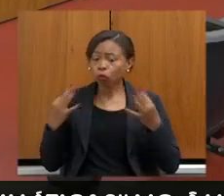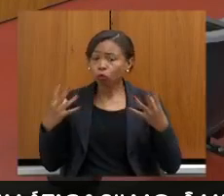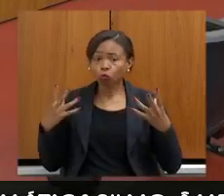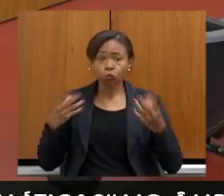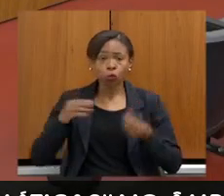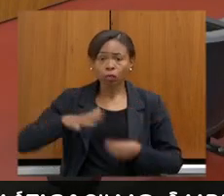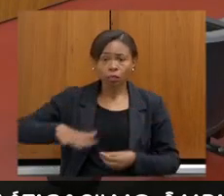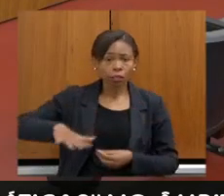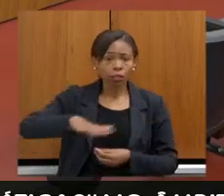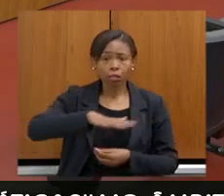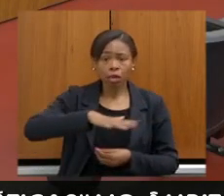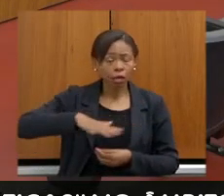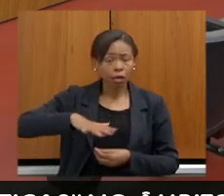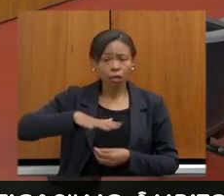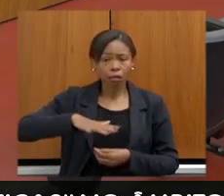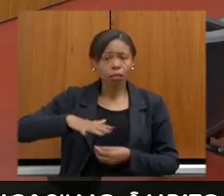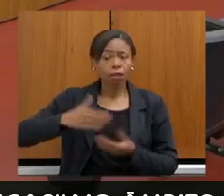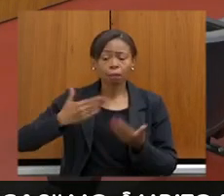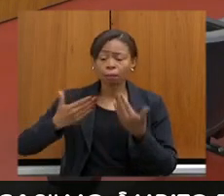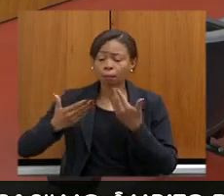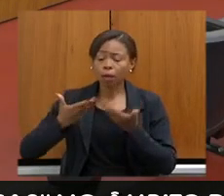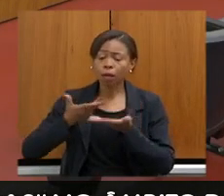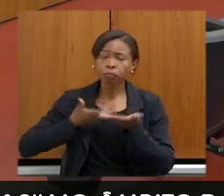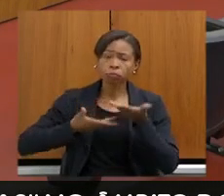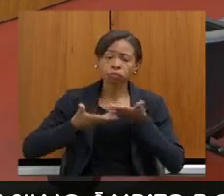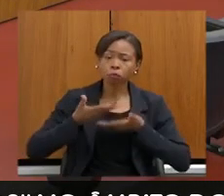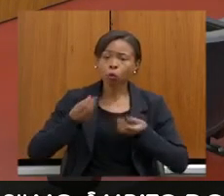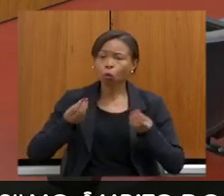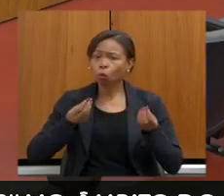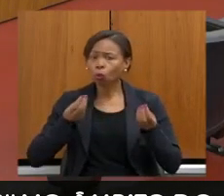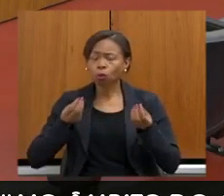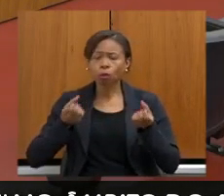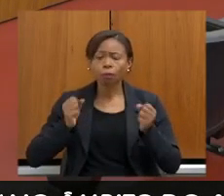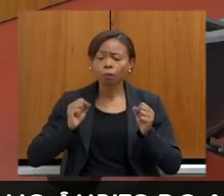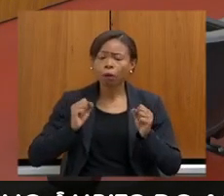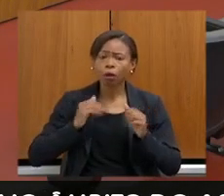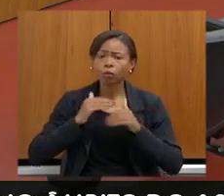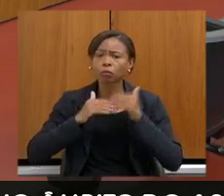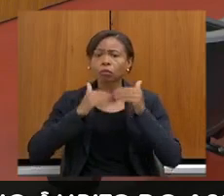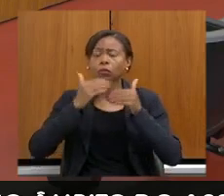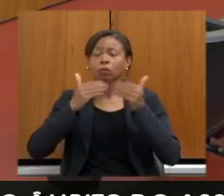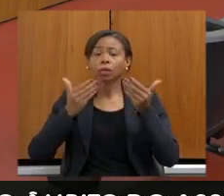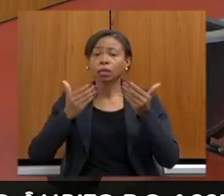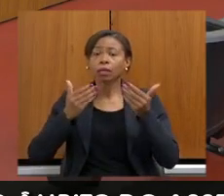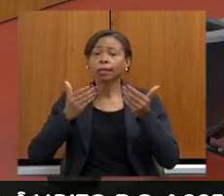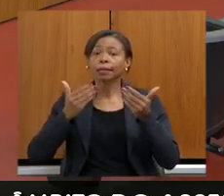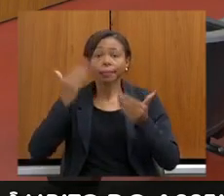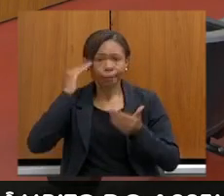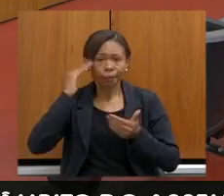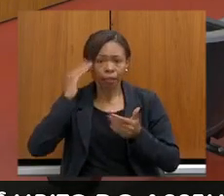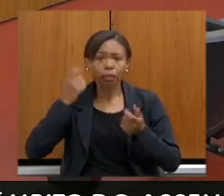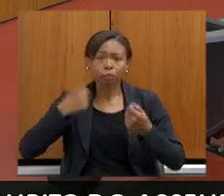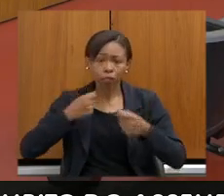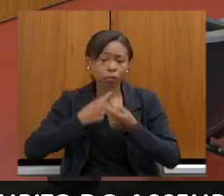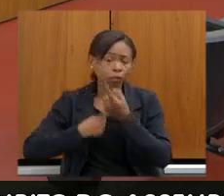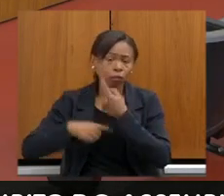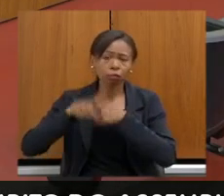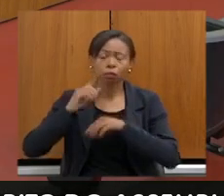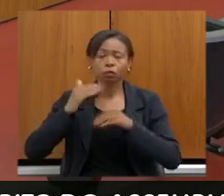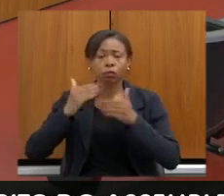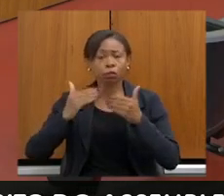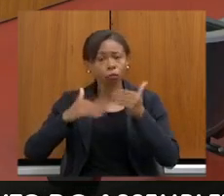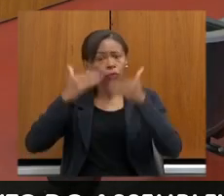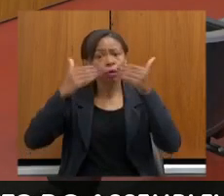e a gente entender em que ponto a gente pode evoluir, entendendo que a gente tem que evoluir, aonde a gente pode